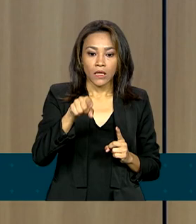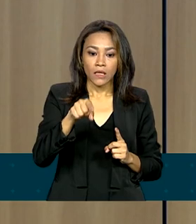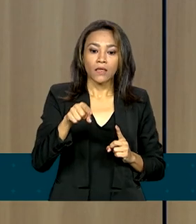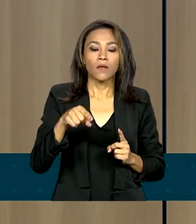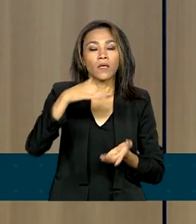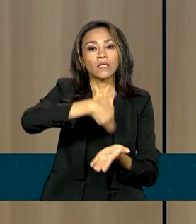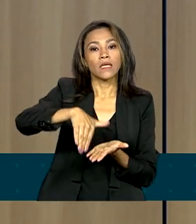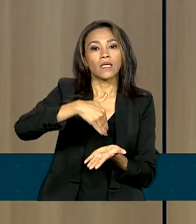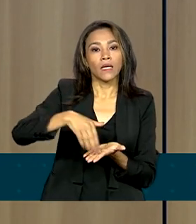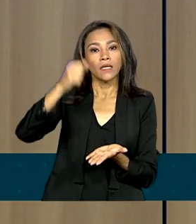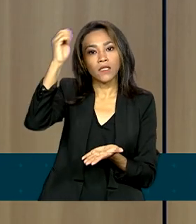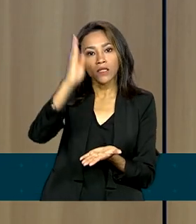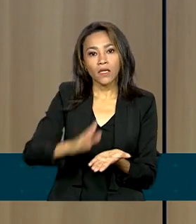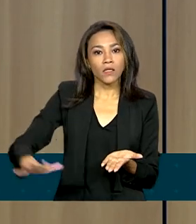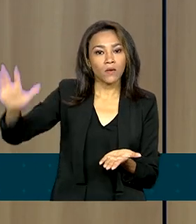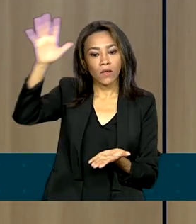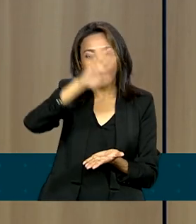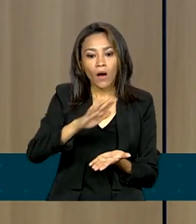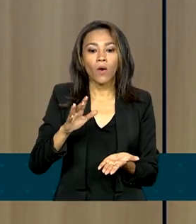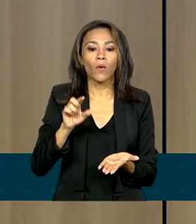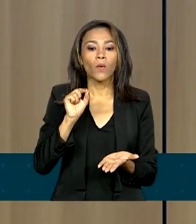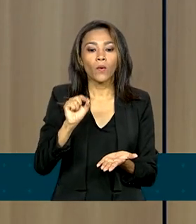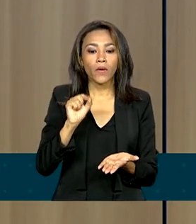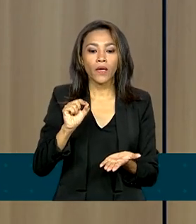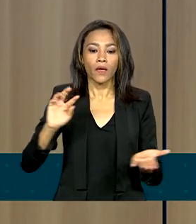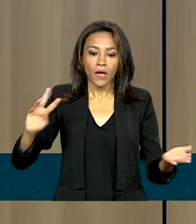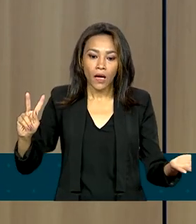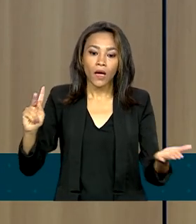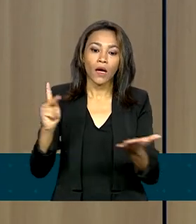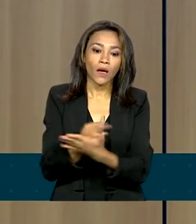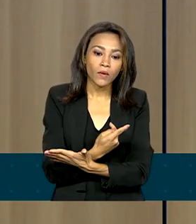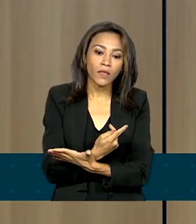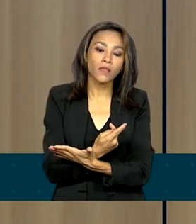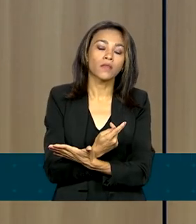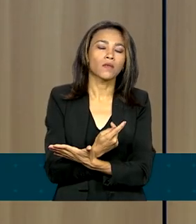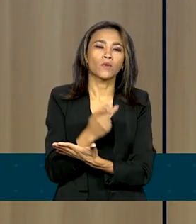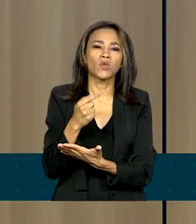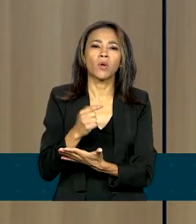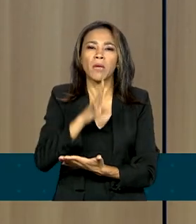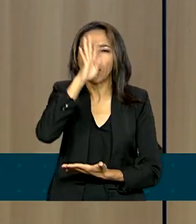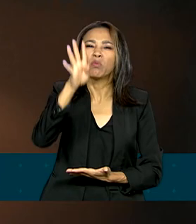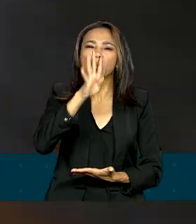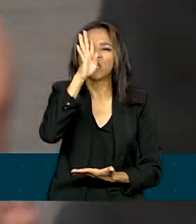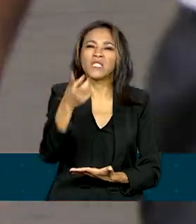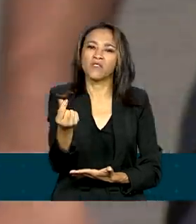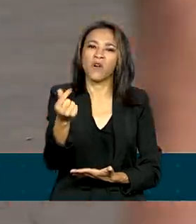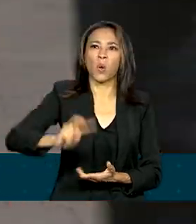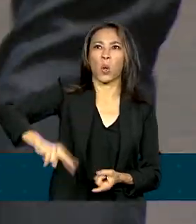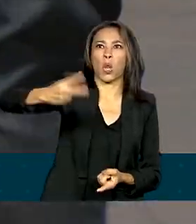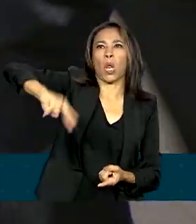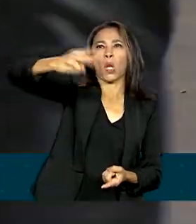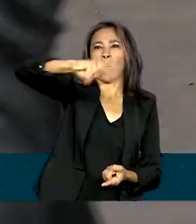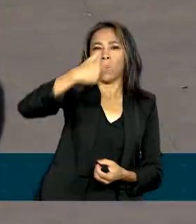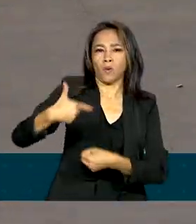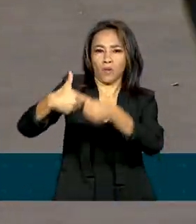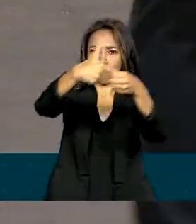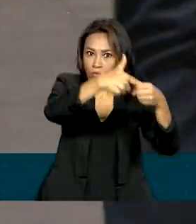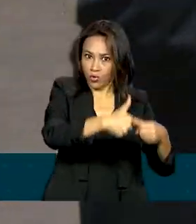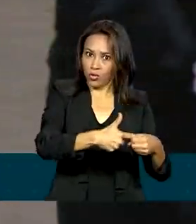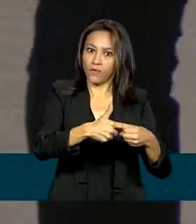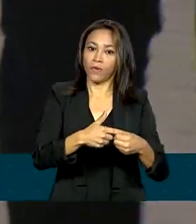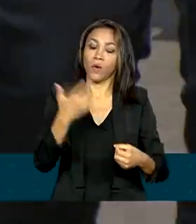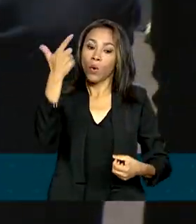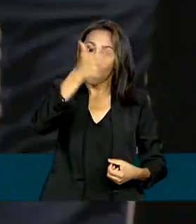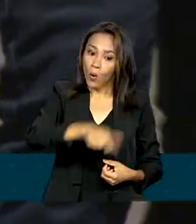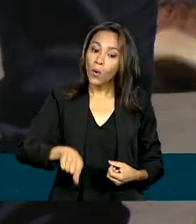Secretaria Nacional do Consumidor a ocorrência de eventuais práticas abusivas. Outro assunto que o governo quer que